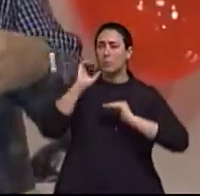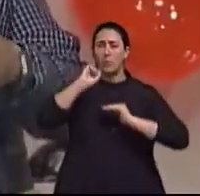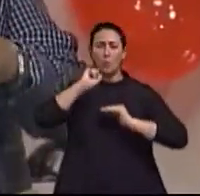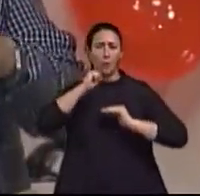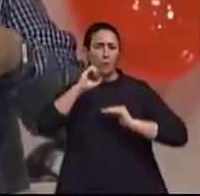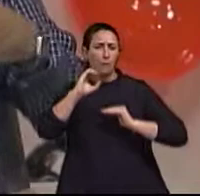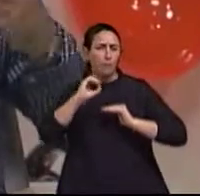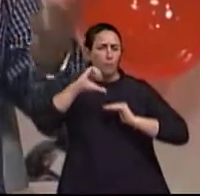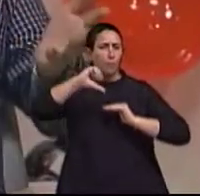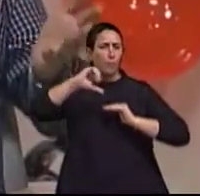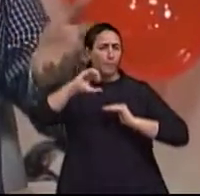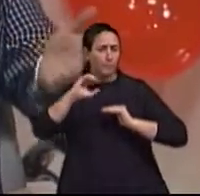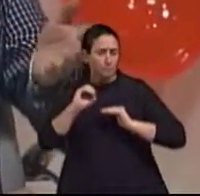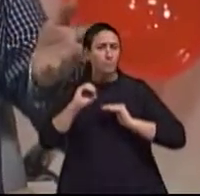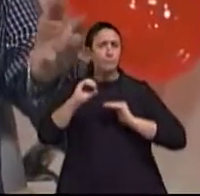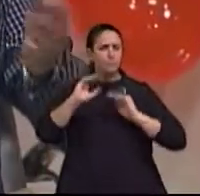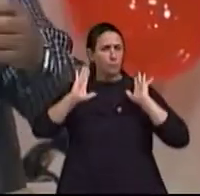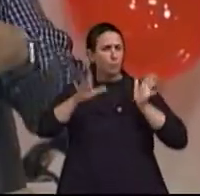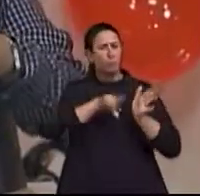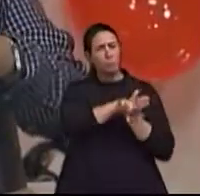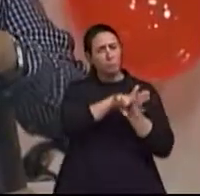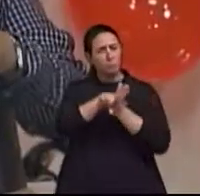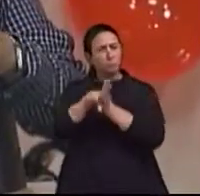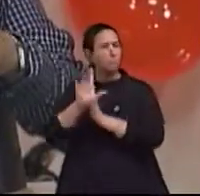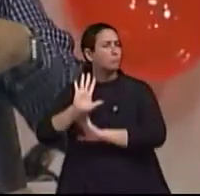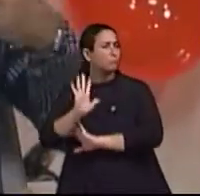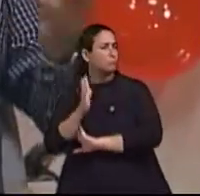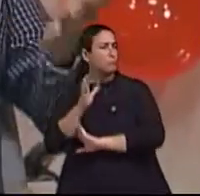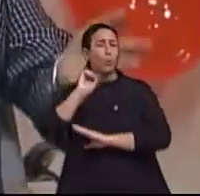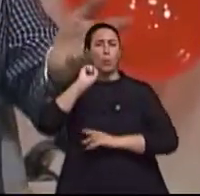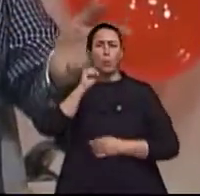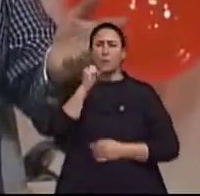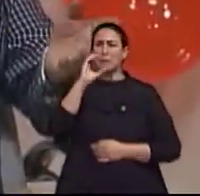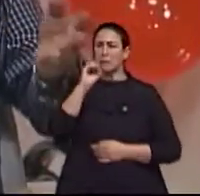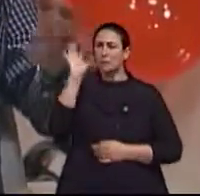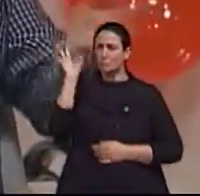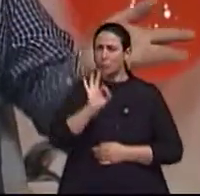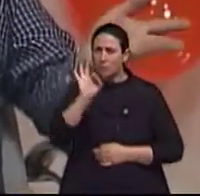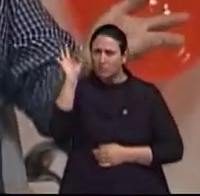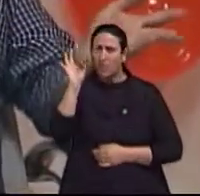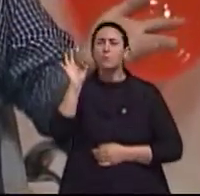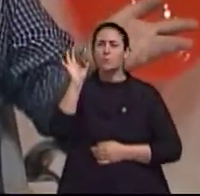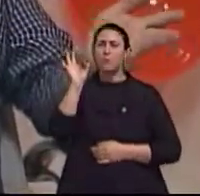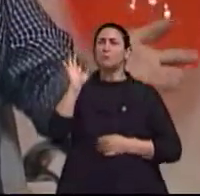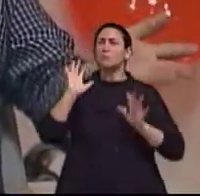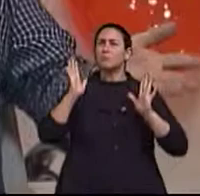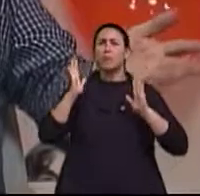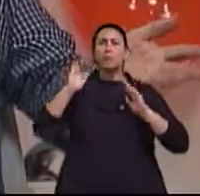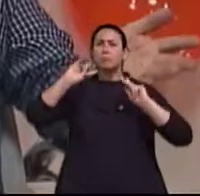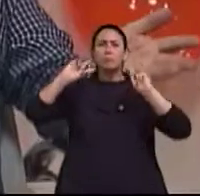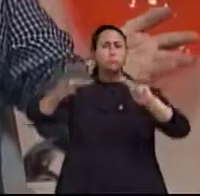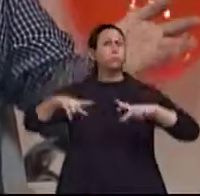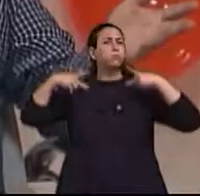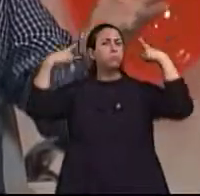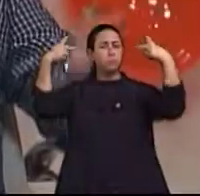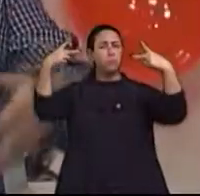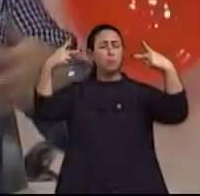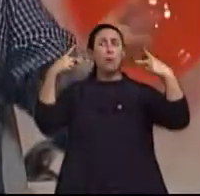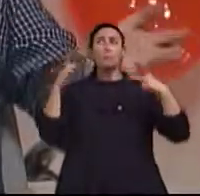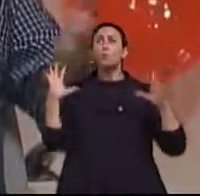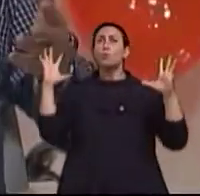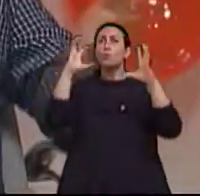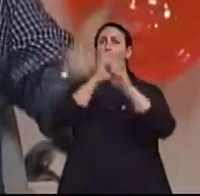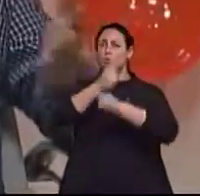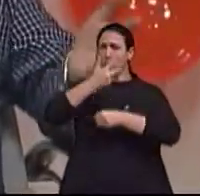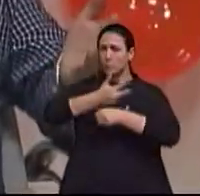os últimos dois censos em torno de quase 80%, muito o duplo do que os idosos, os idosos cresceram 40%, a